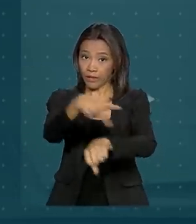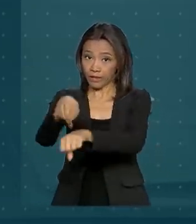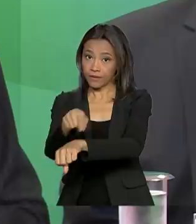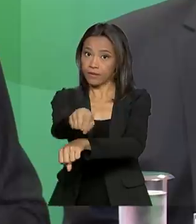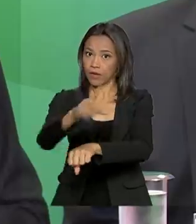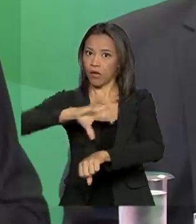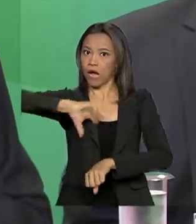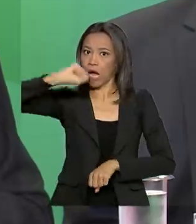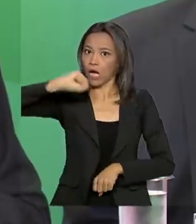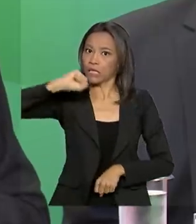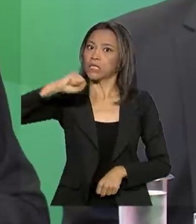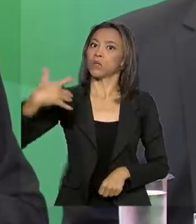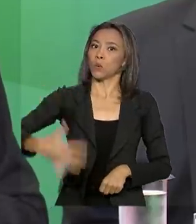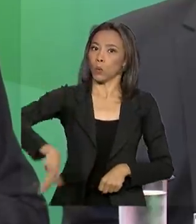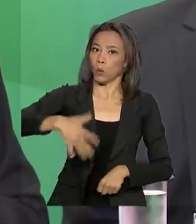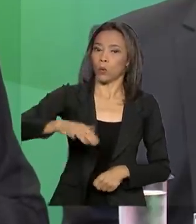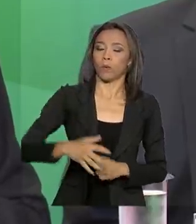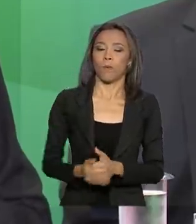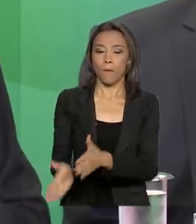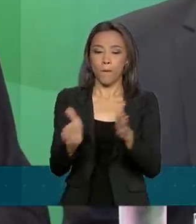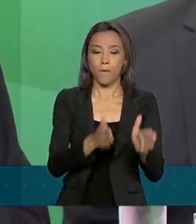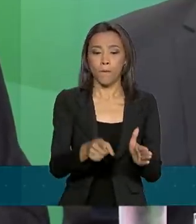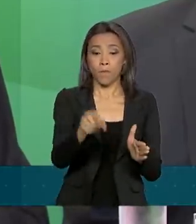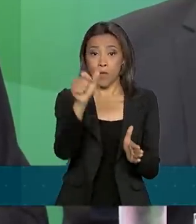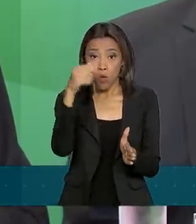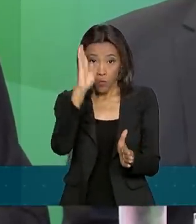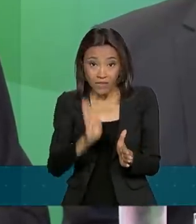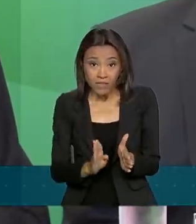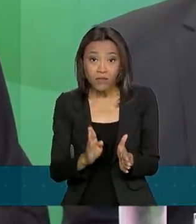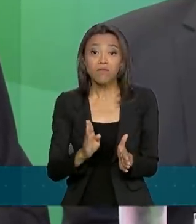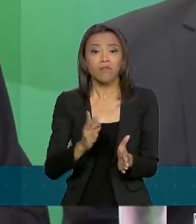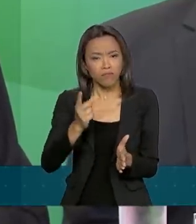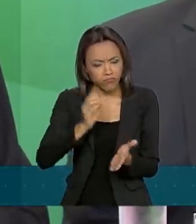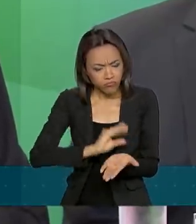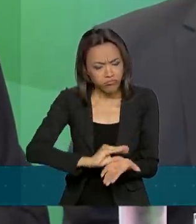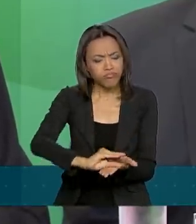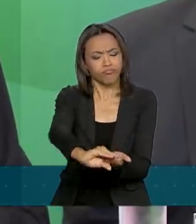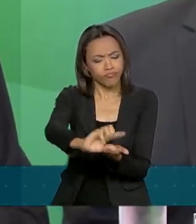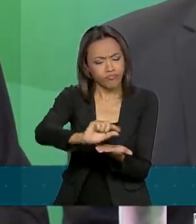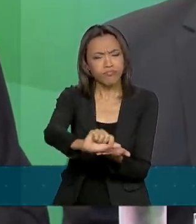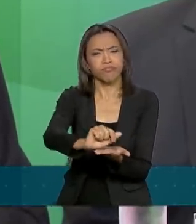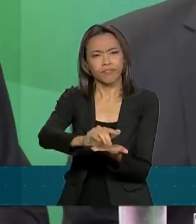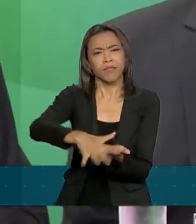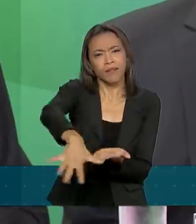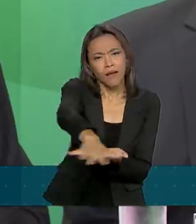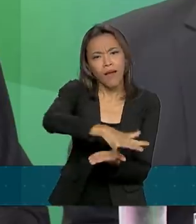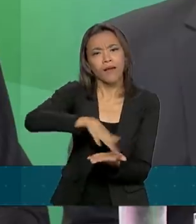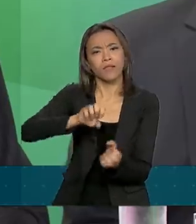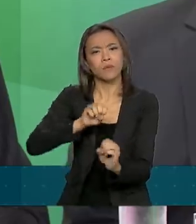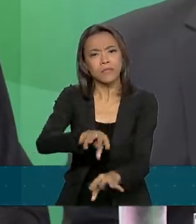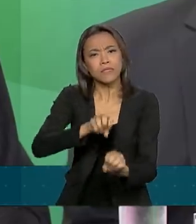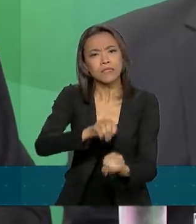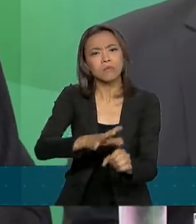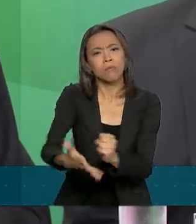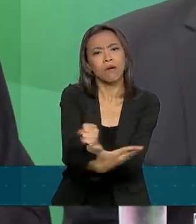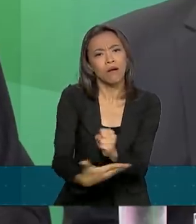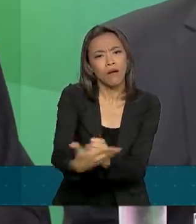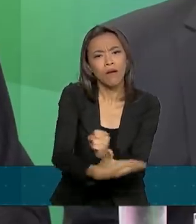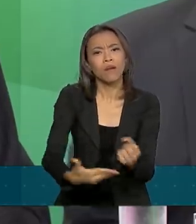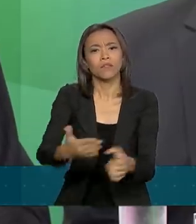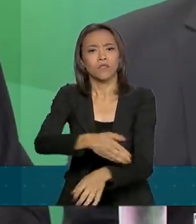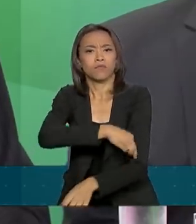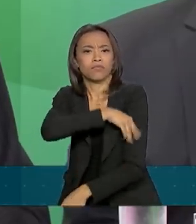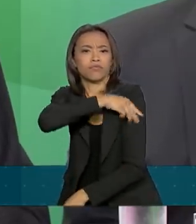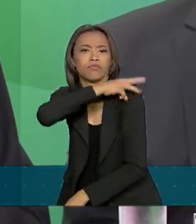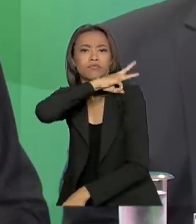disciplinas. O Brasil investe, mesmo em educação básica, ensino médio, isso daqui é para os